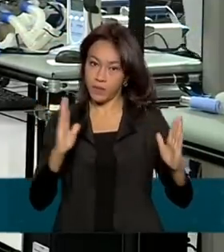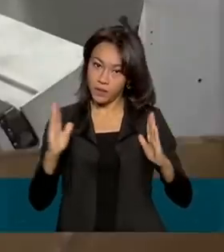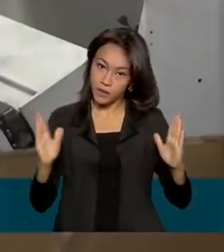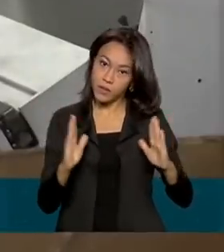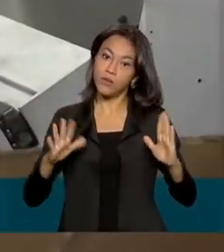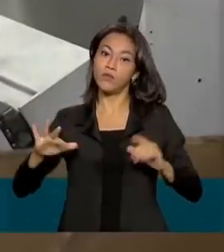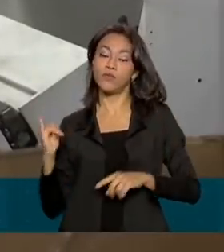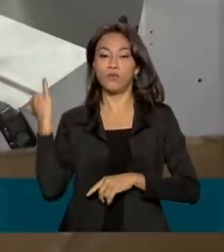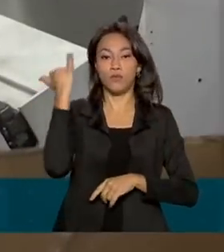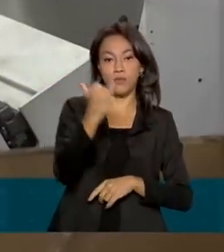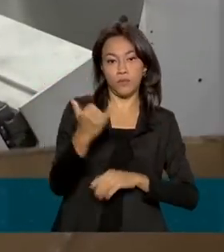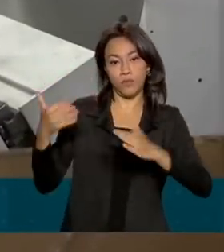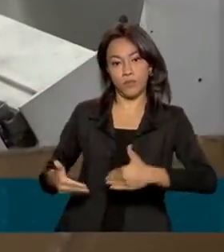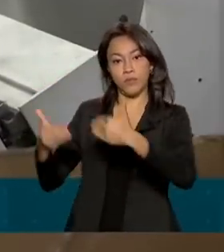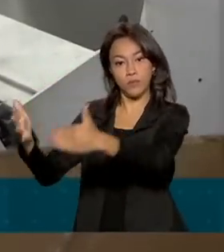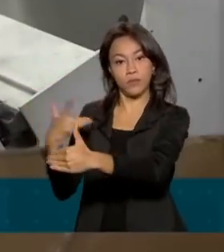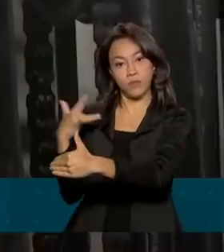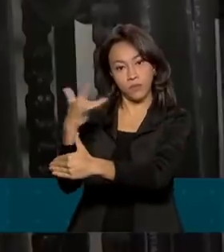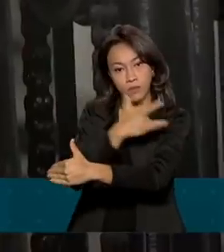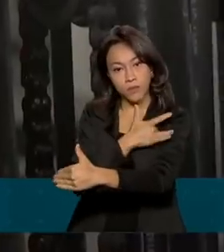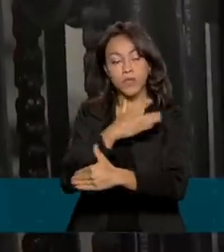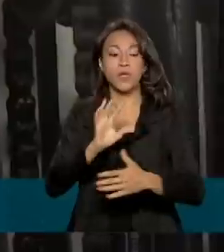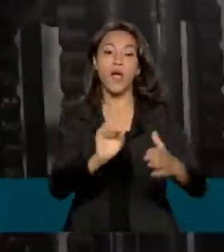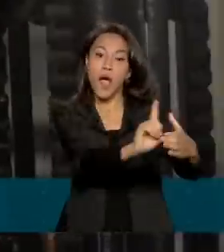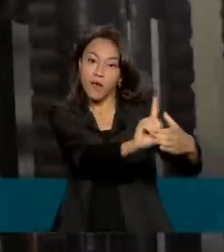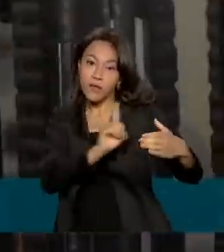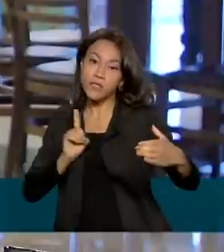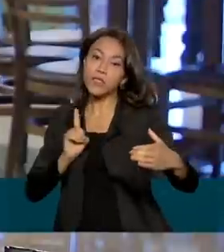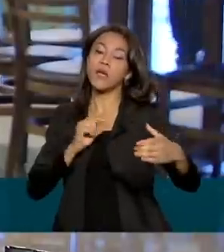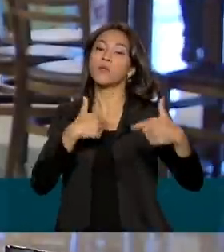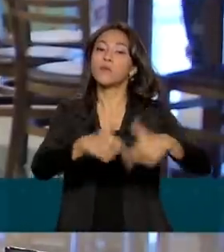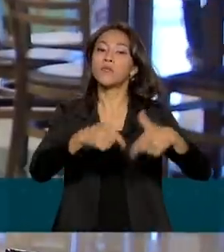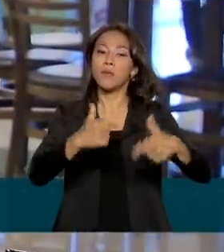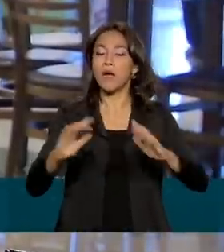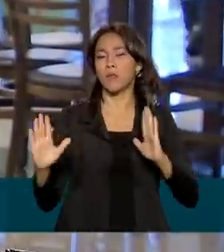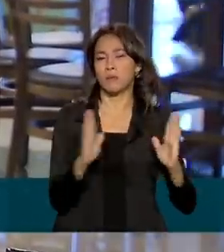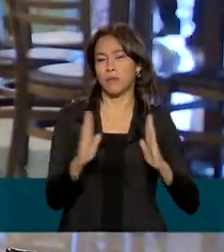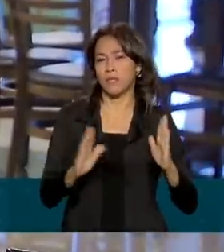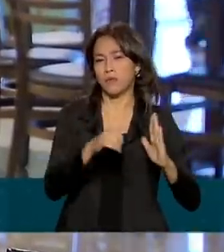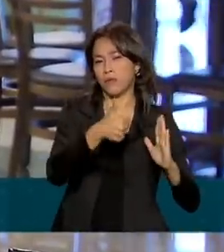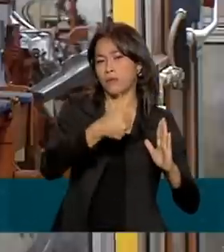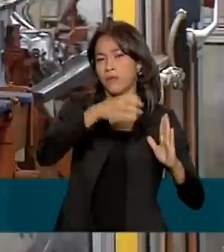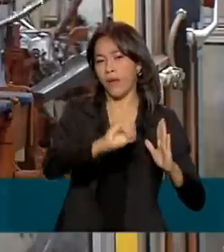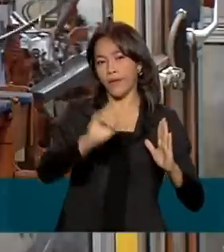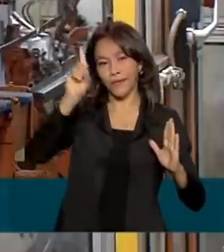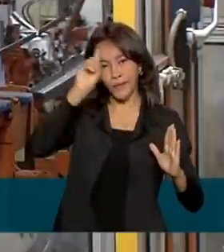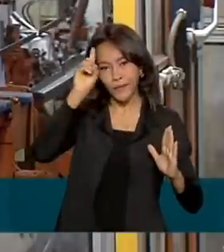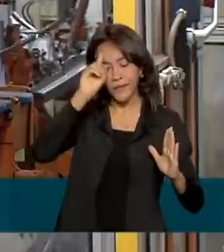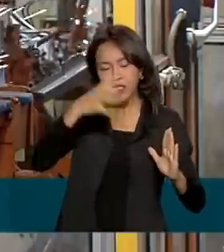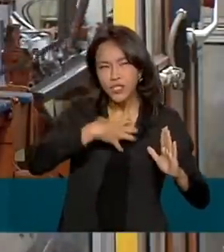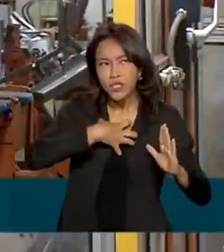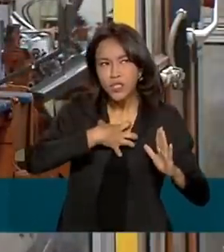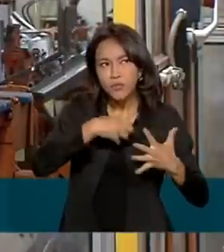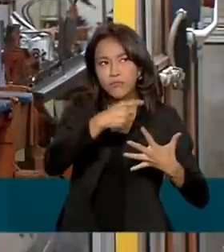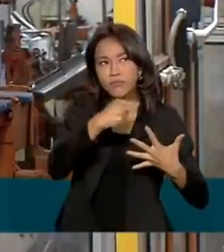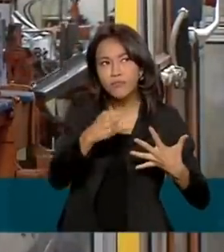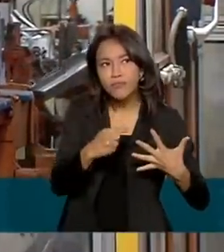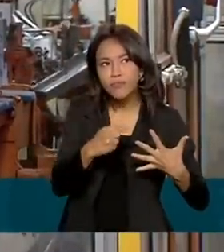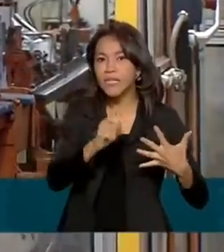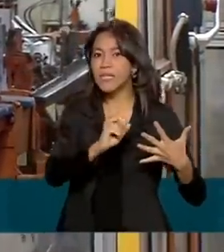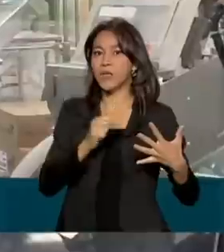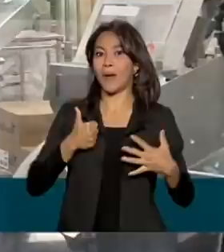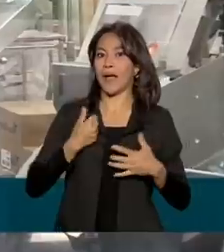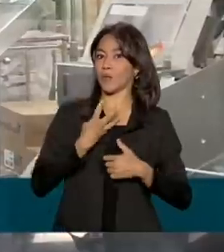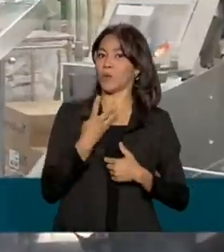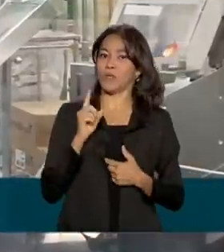Ministério da Saúde. A empresa deve afastar das atividades presenciais por dez dias, a contar do início dos sintomas e não mais por